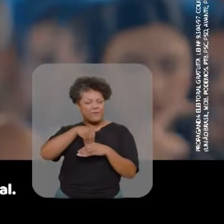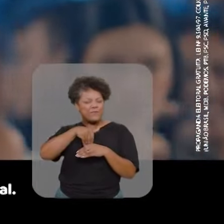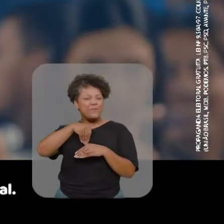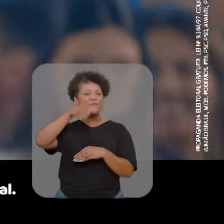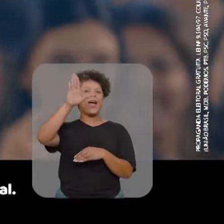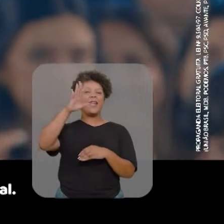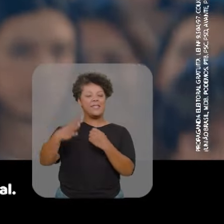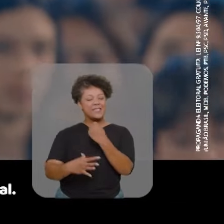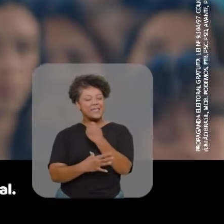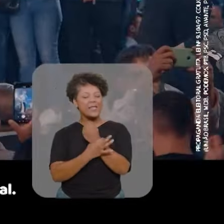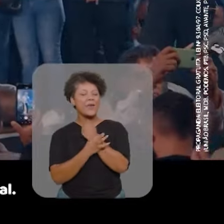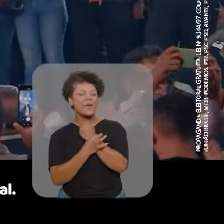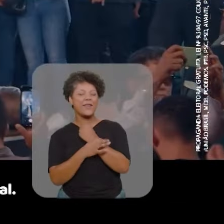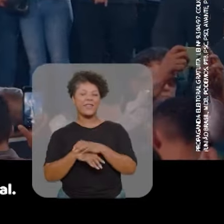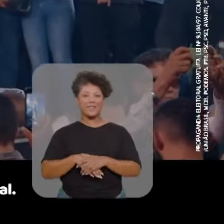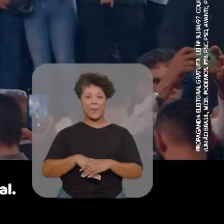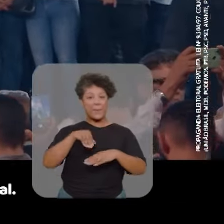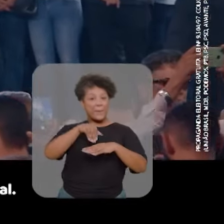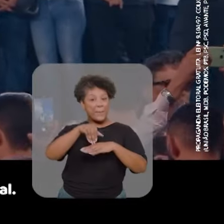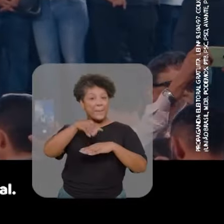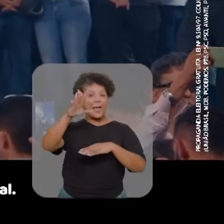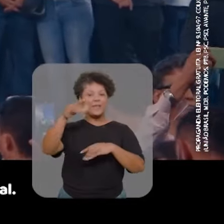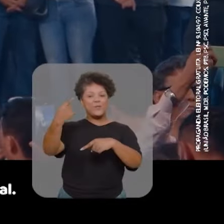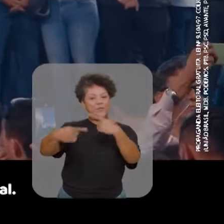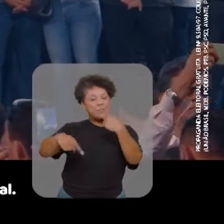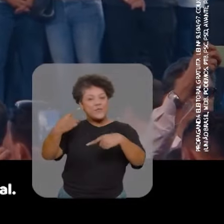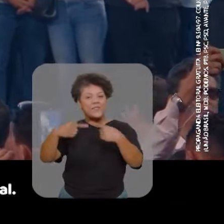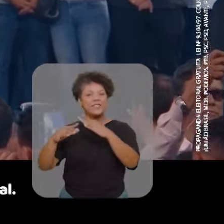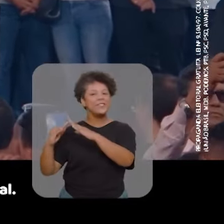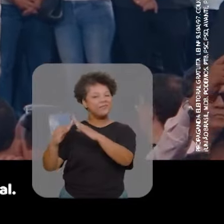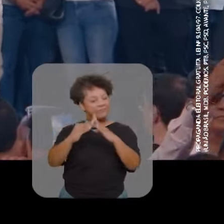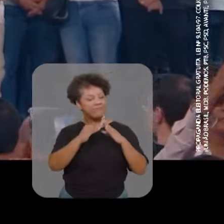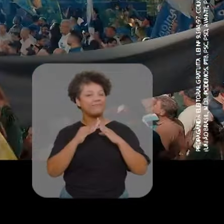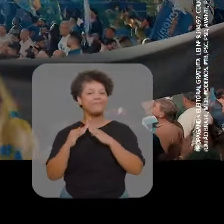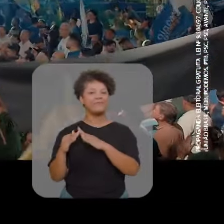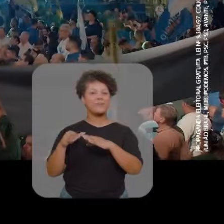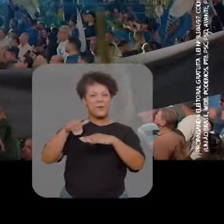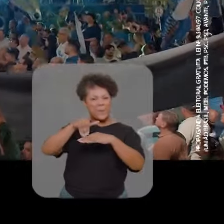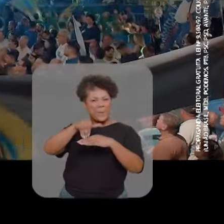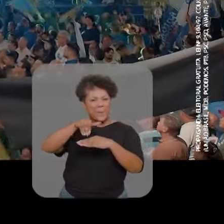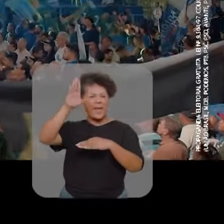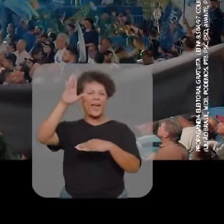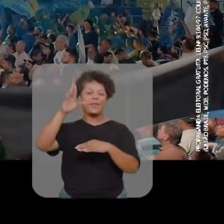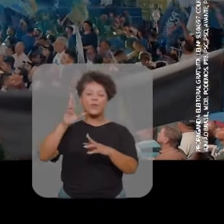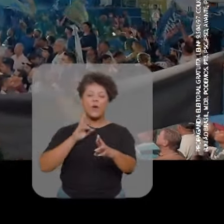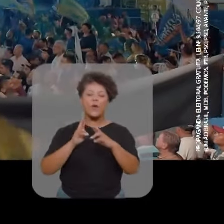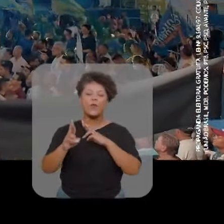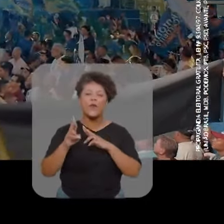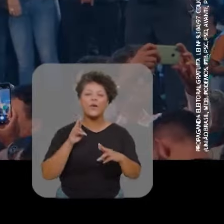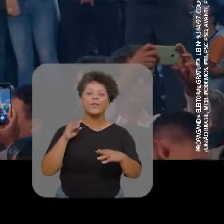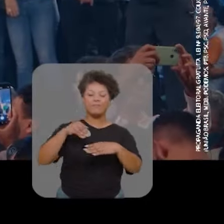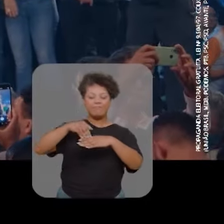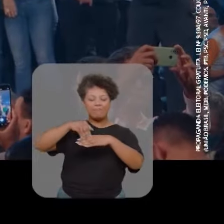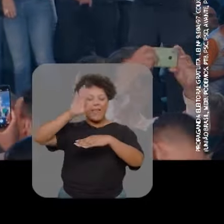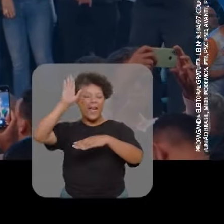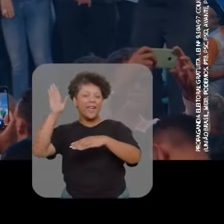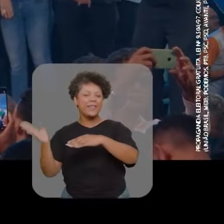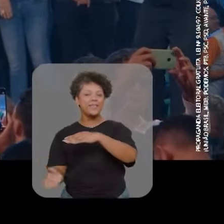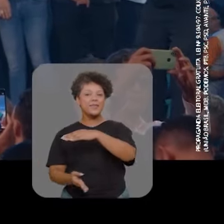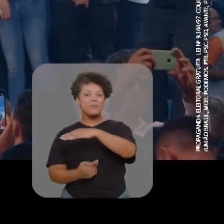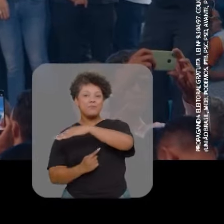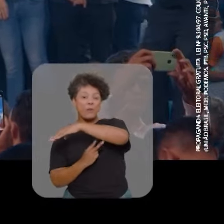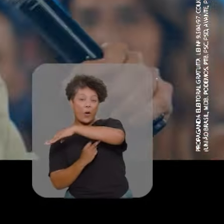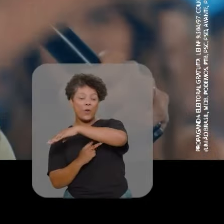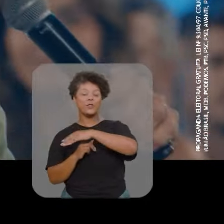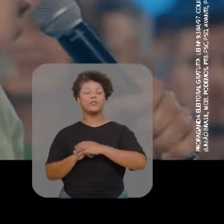vai ter muito mais segurança, vai ter muito mais política habitacional, vai ter muito mais rodovia, vai ter muito